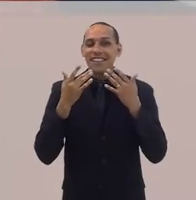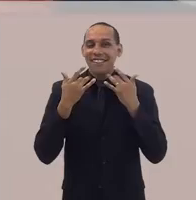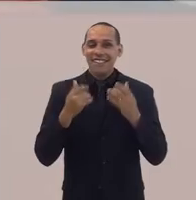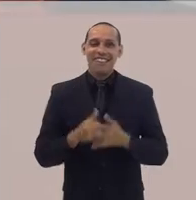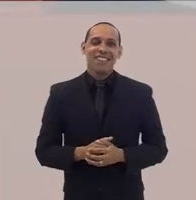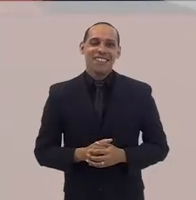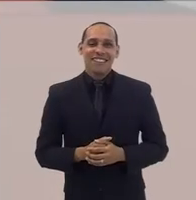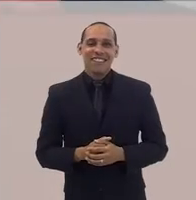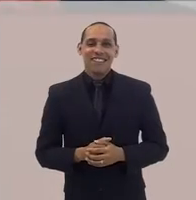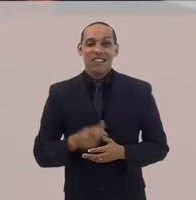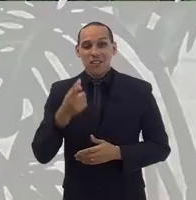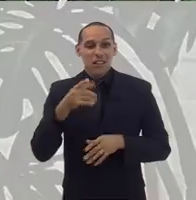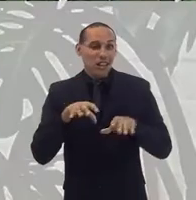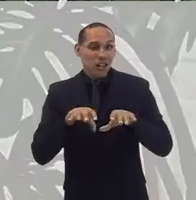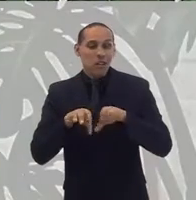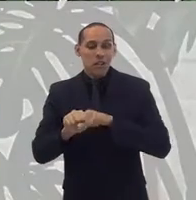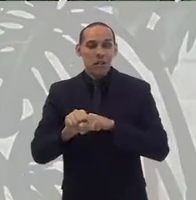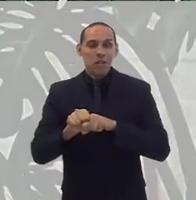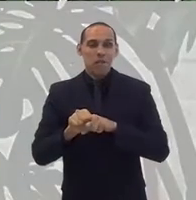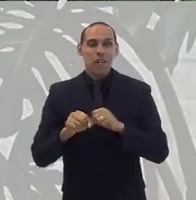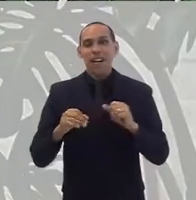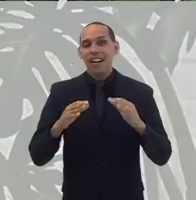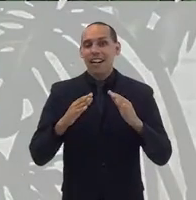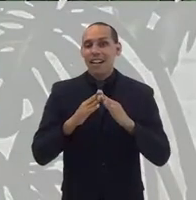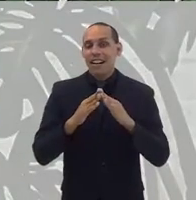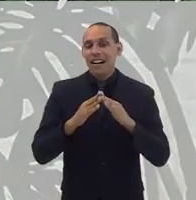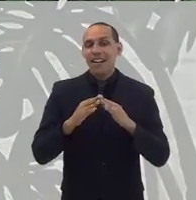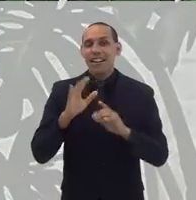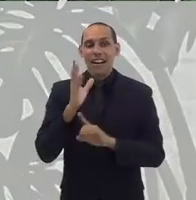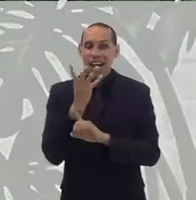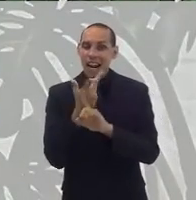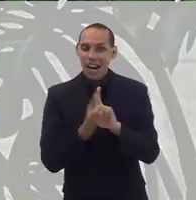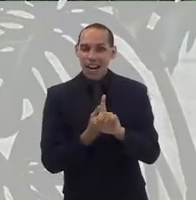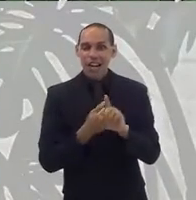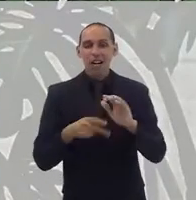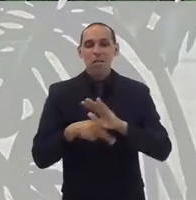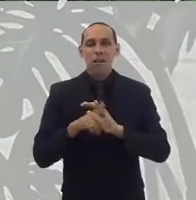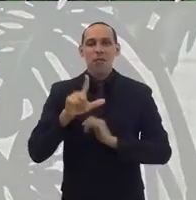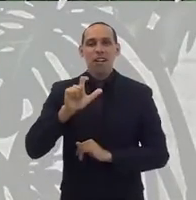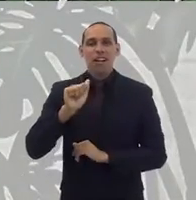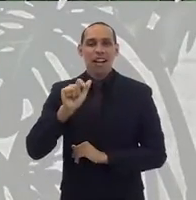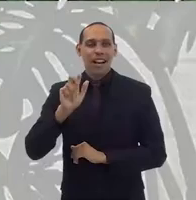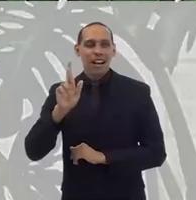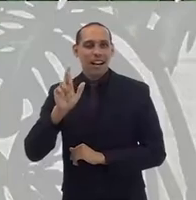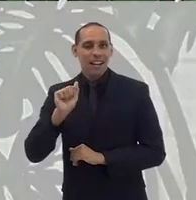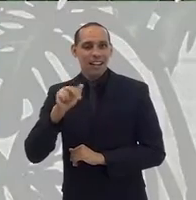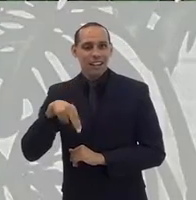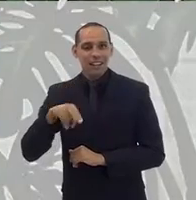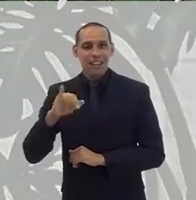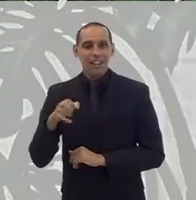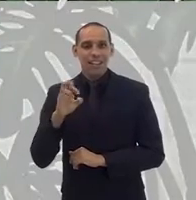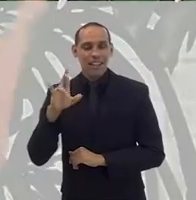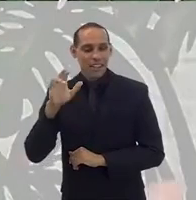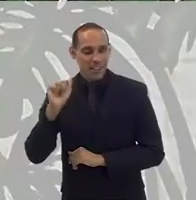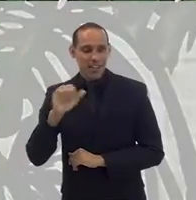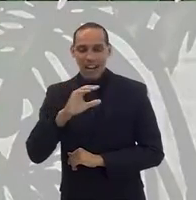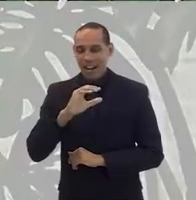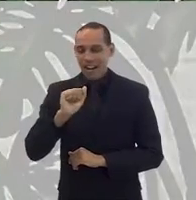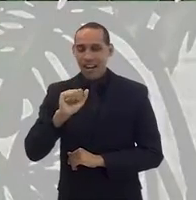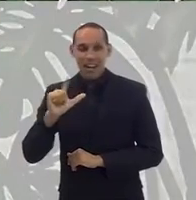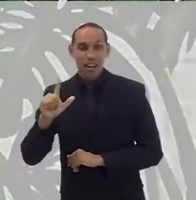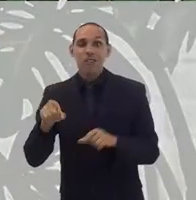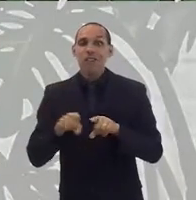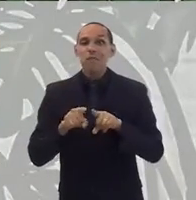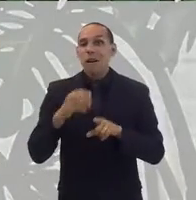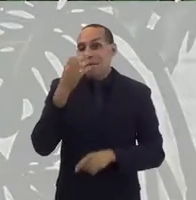ator, né? Formado pela Casa de Arte de Laranjeiras, a Cal, também se especializou